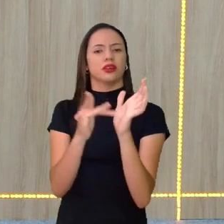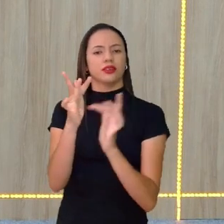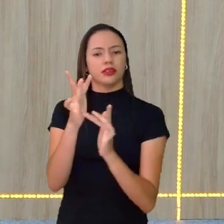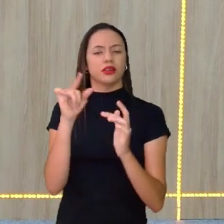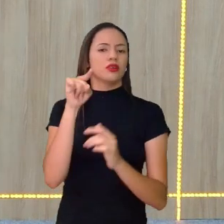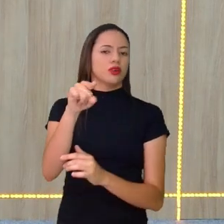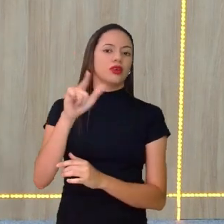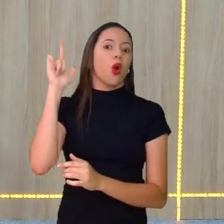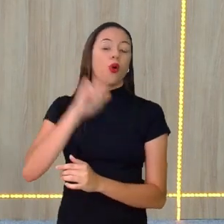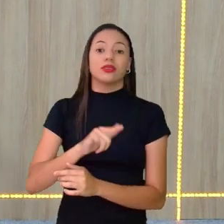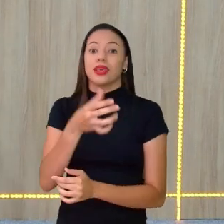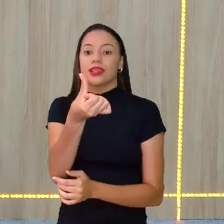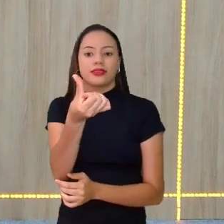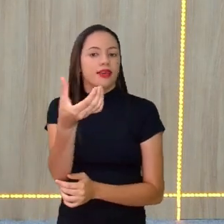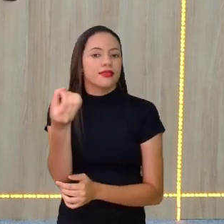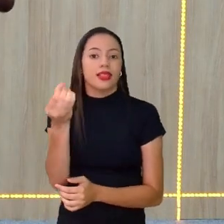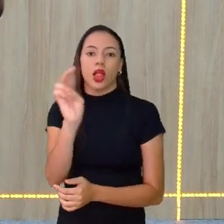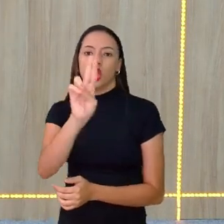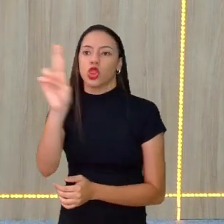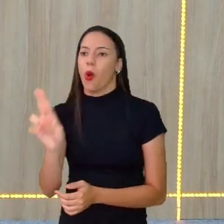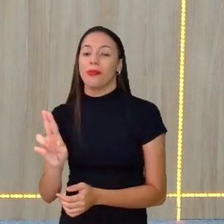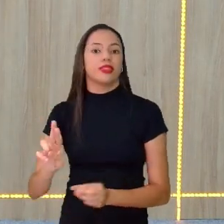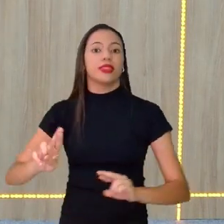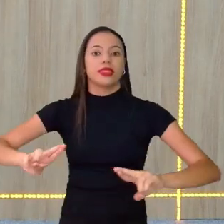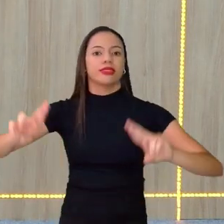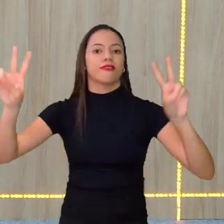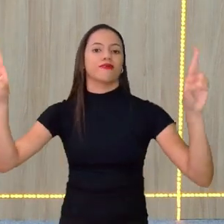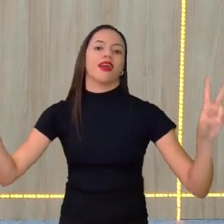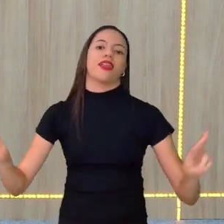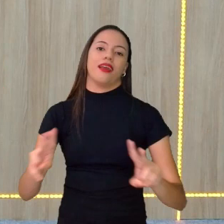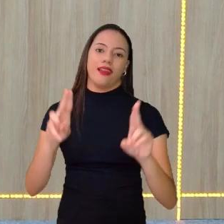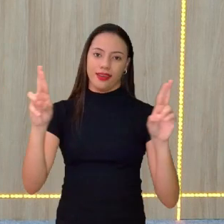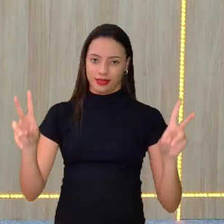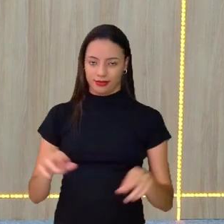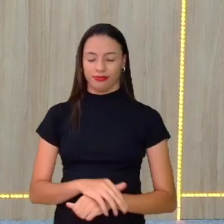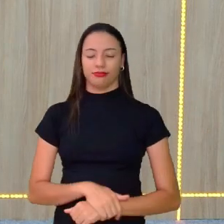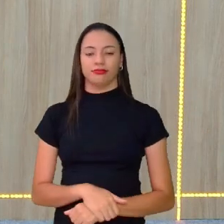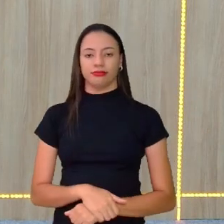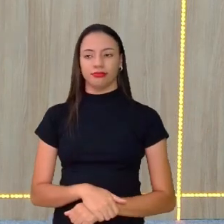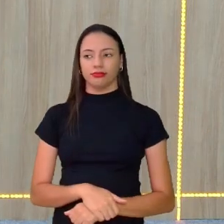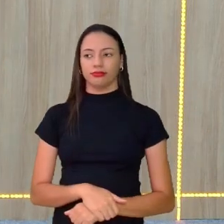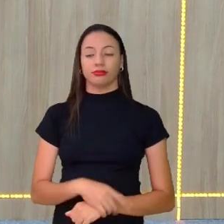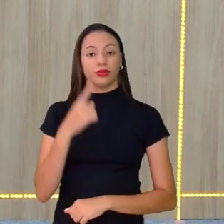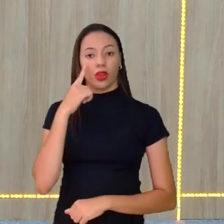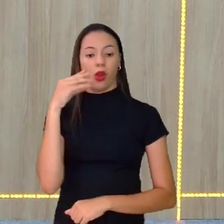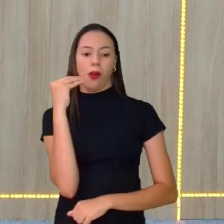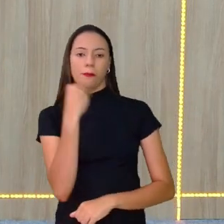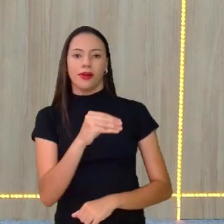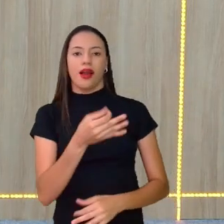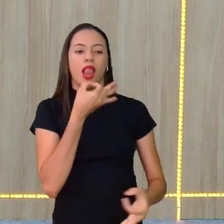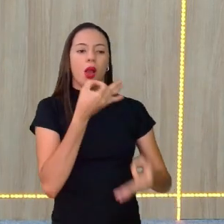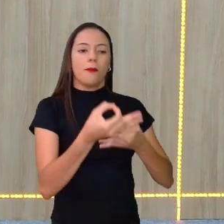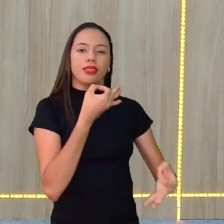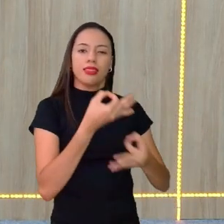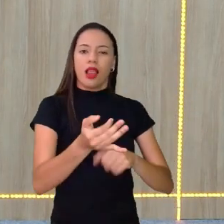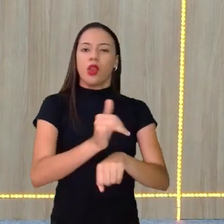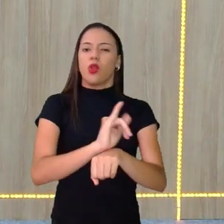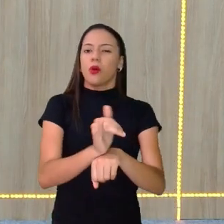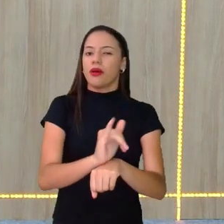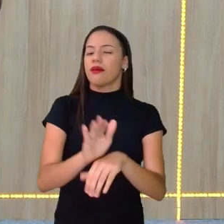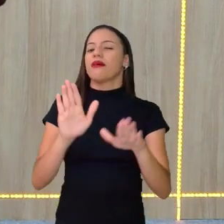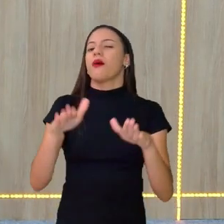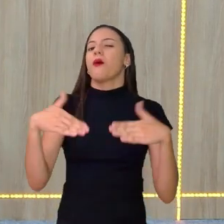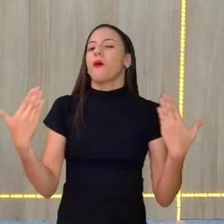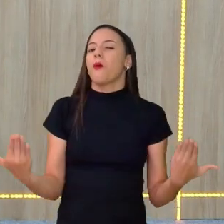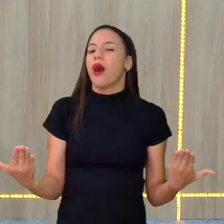você vai conseguir 60 nomes diferentes de encontrar aí as palavras. Então, pode deixar nos comentários do YouTube aqui, qual